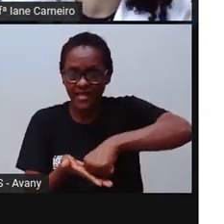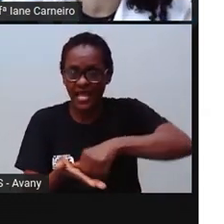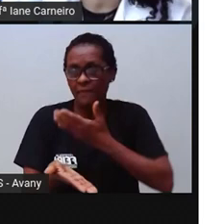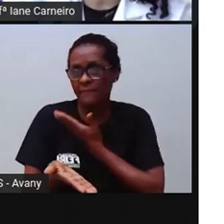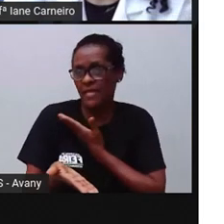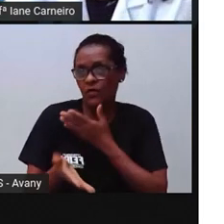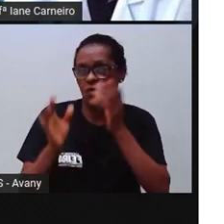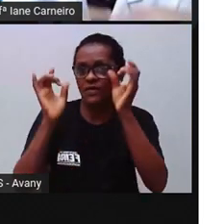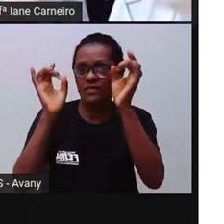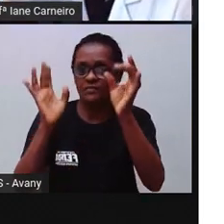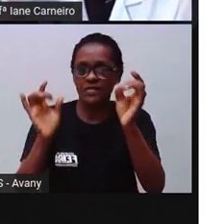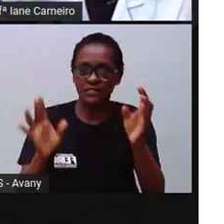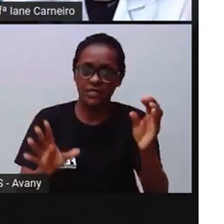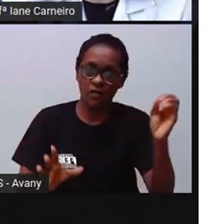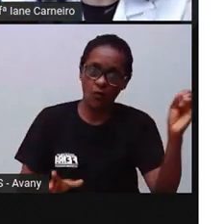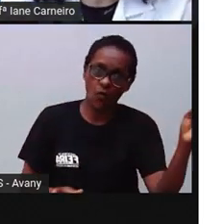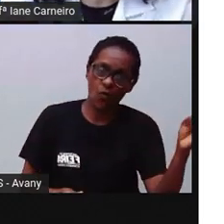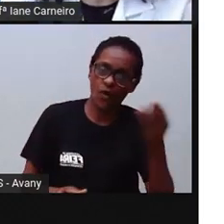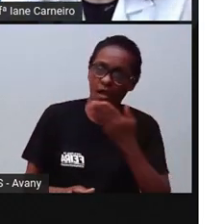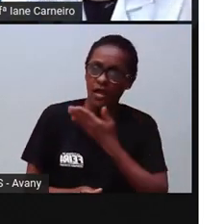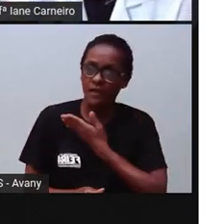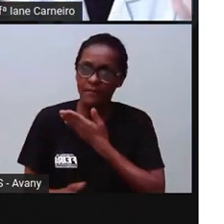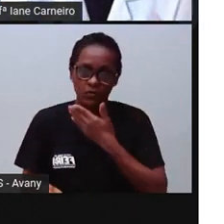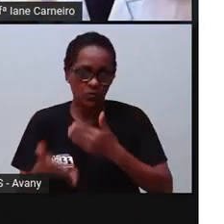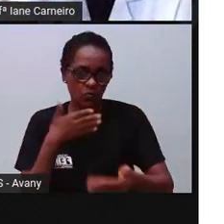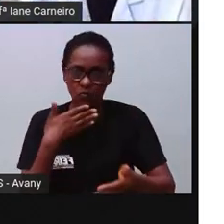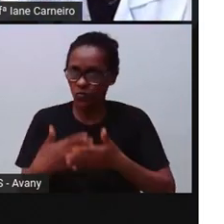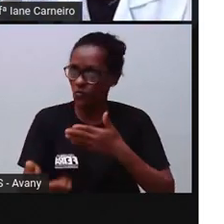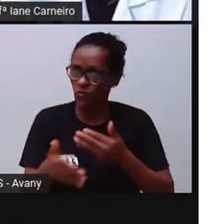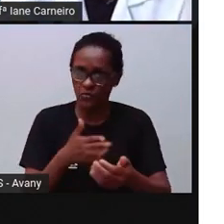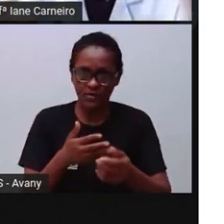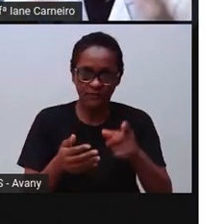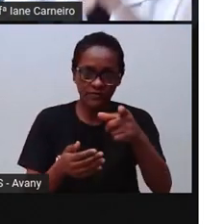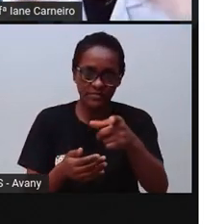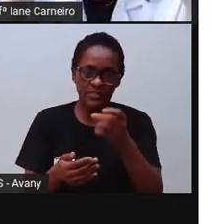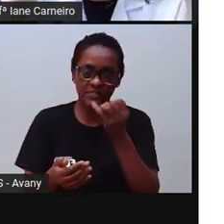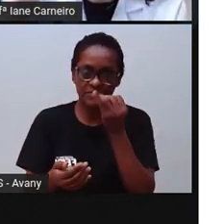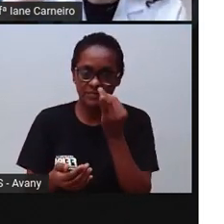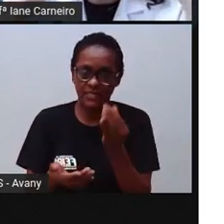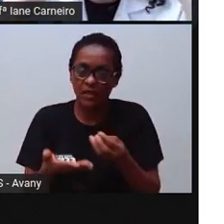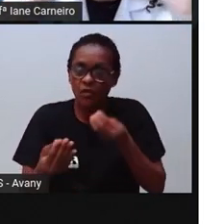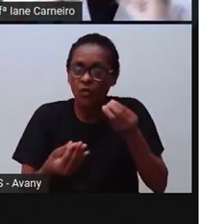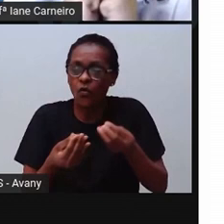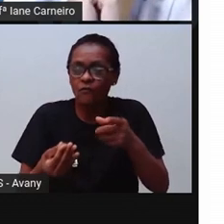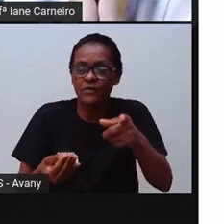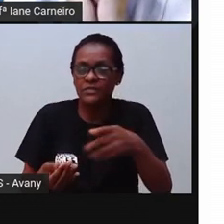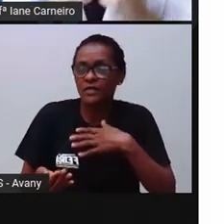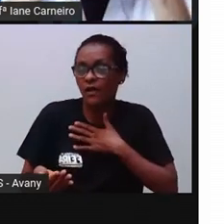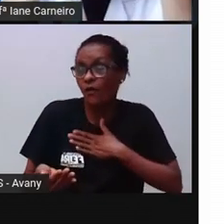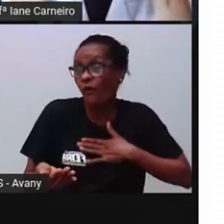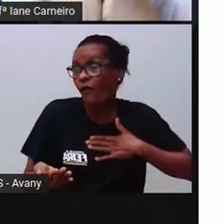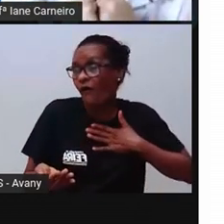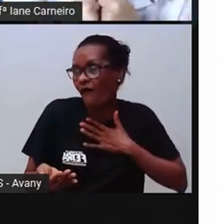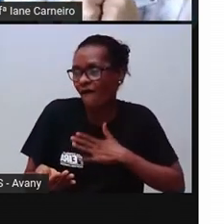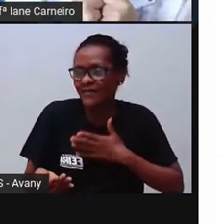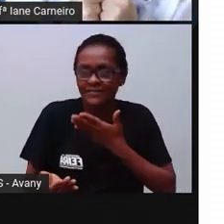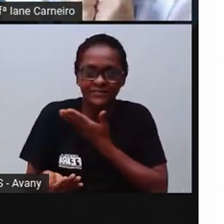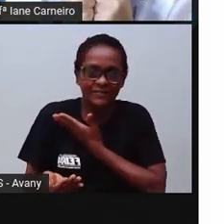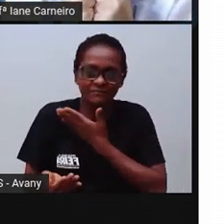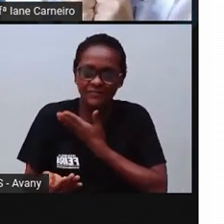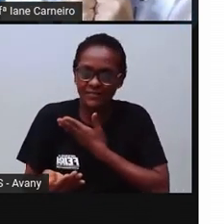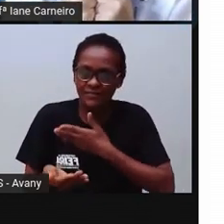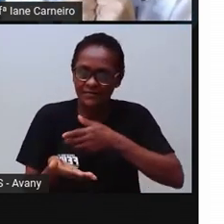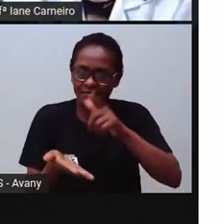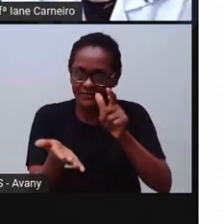especial de vocês, dizendo como vocês gostam deles e como é que eles podem usar as mãos deles de forma bacana.